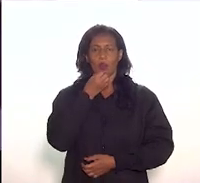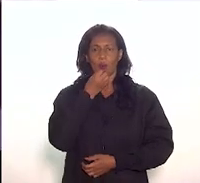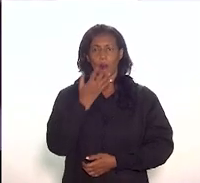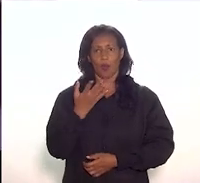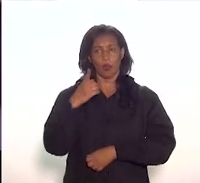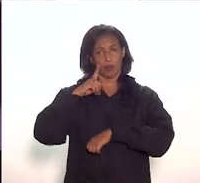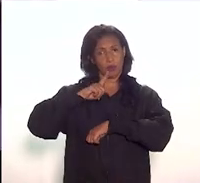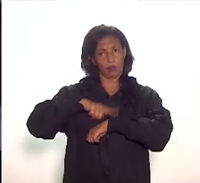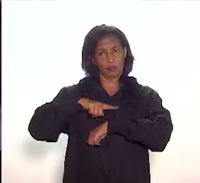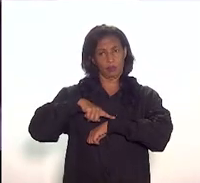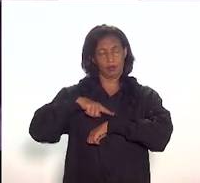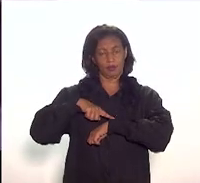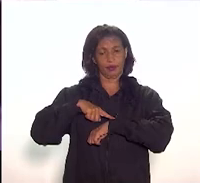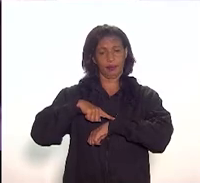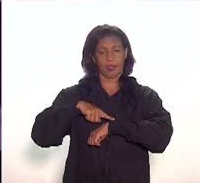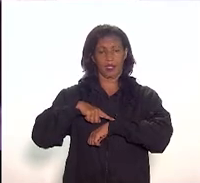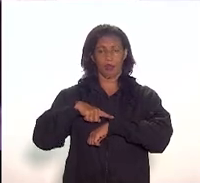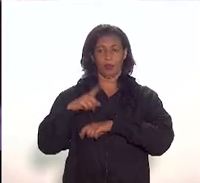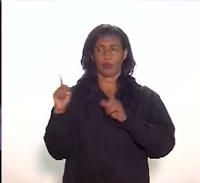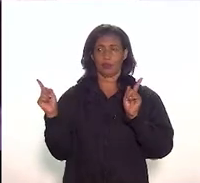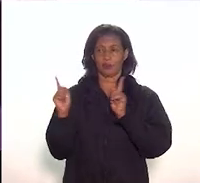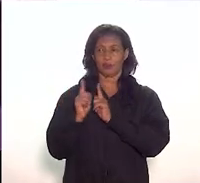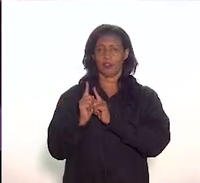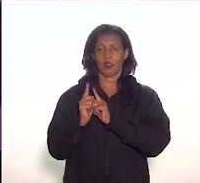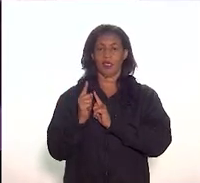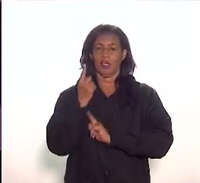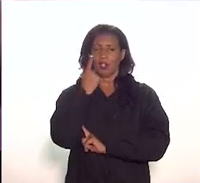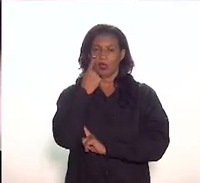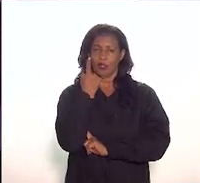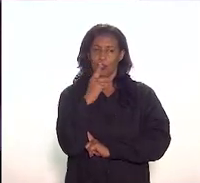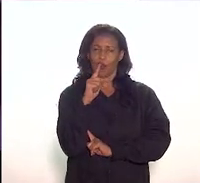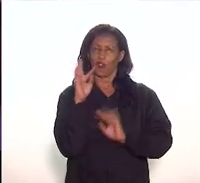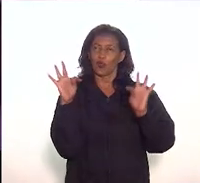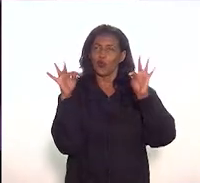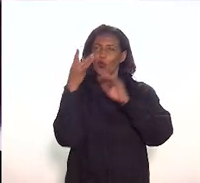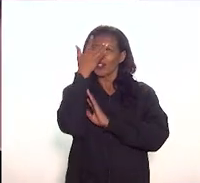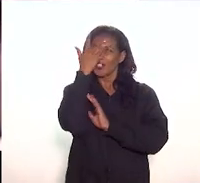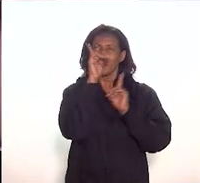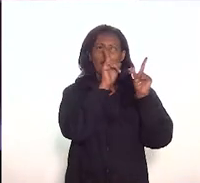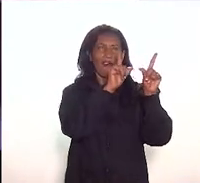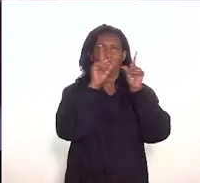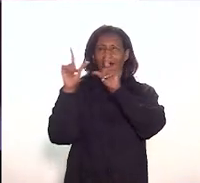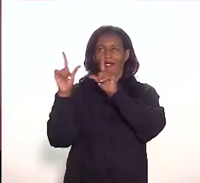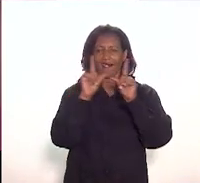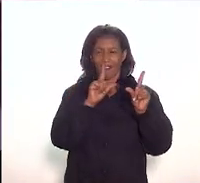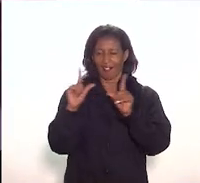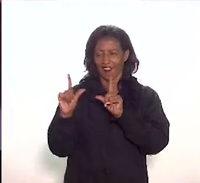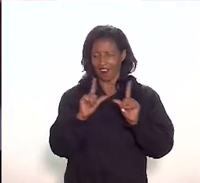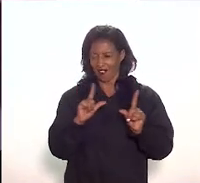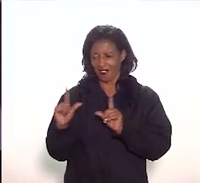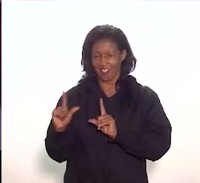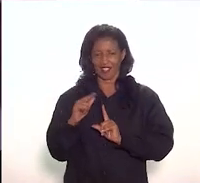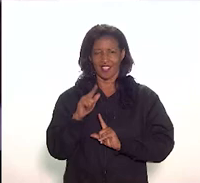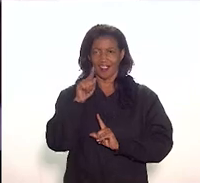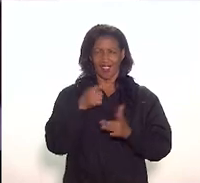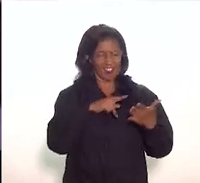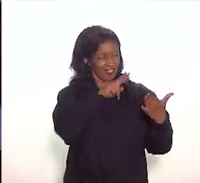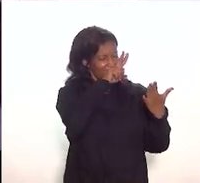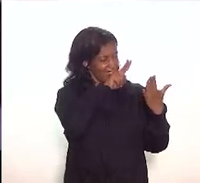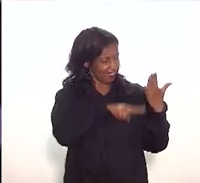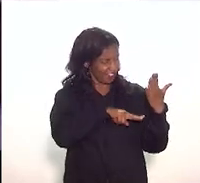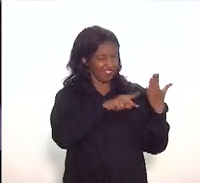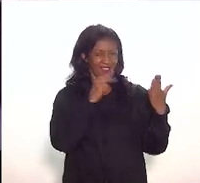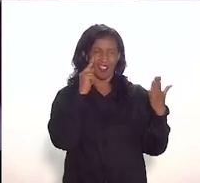está esgotado eu estou vendo todas as pessoas que estavam na minha lista